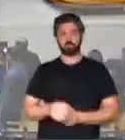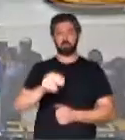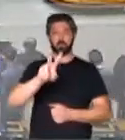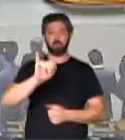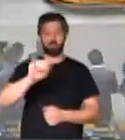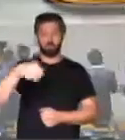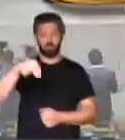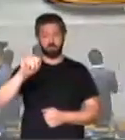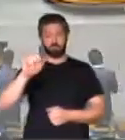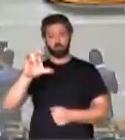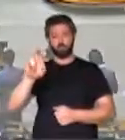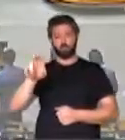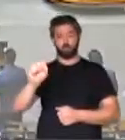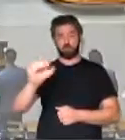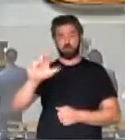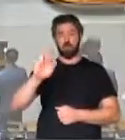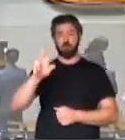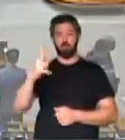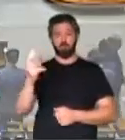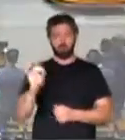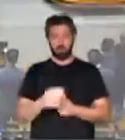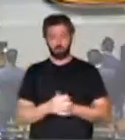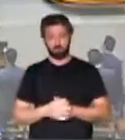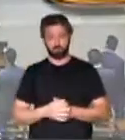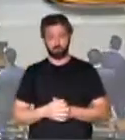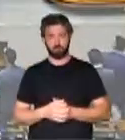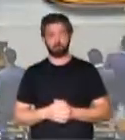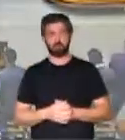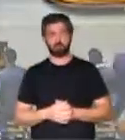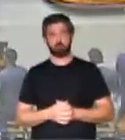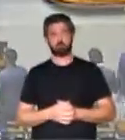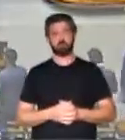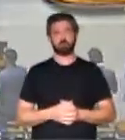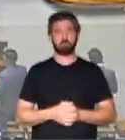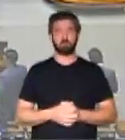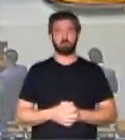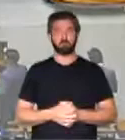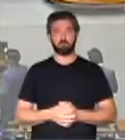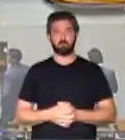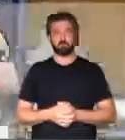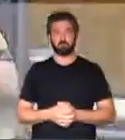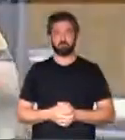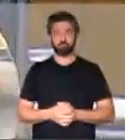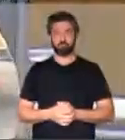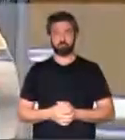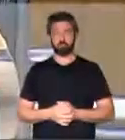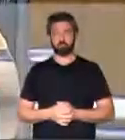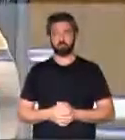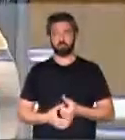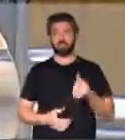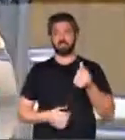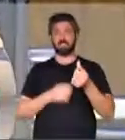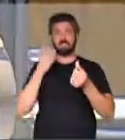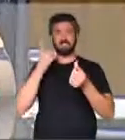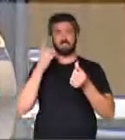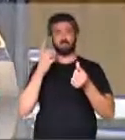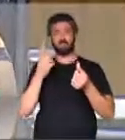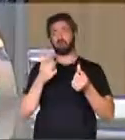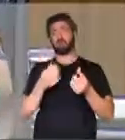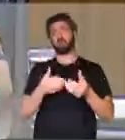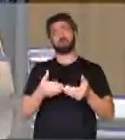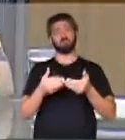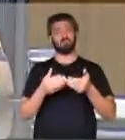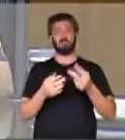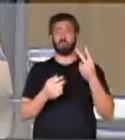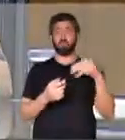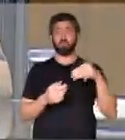Vinícius Carvalho, tenho aqui cinco deputados, seis deputados, só que eu tenho dois minutos e estou encerrando. Então, se pudesse ser bem rapidinho